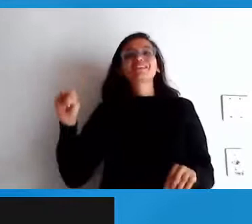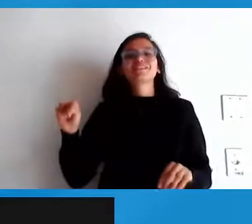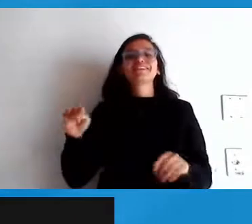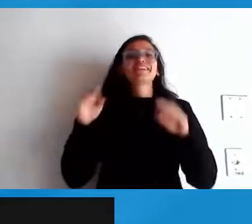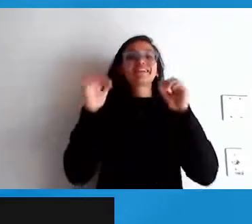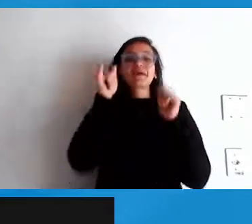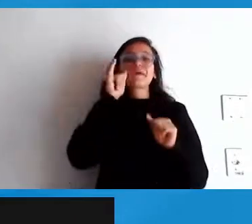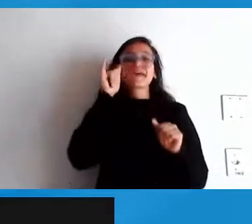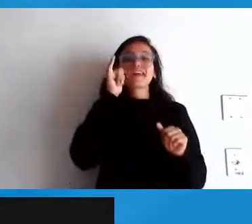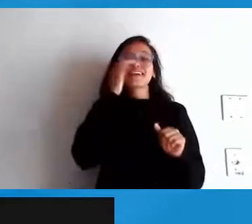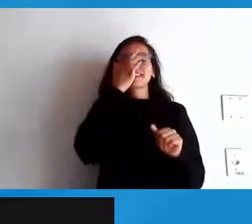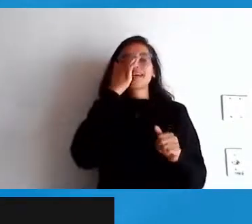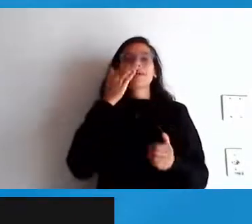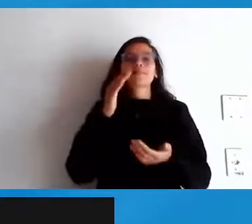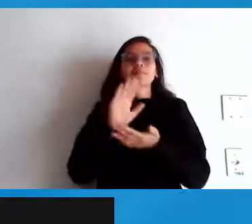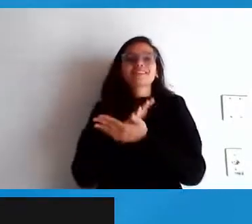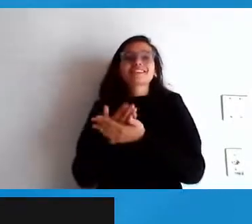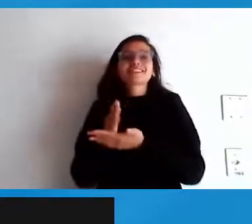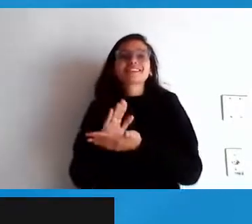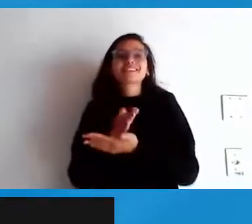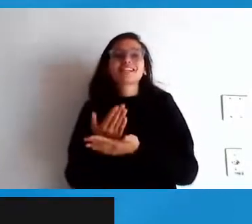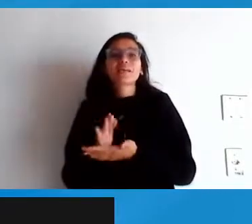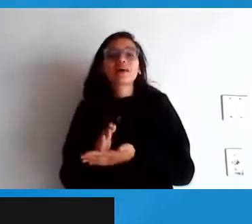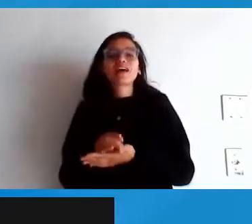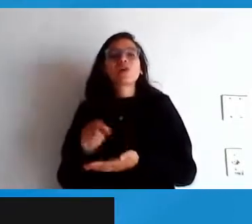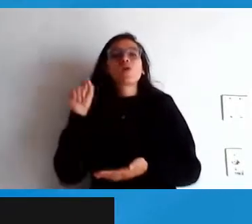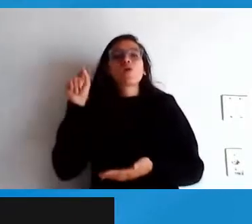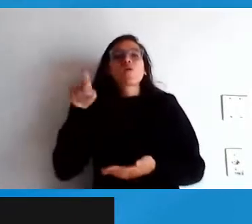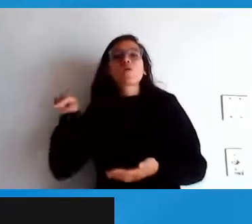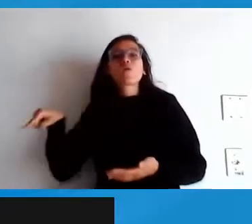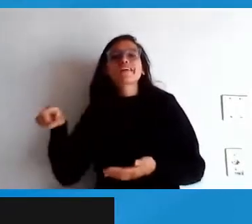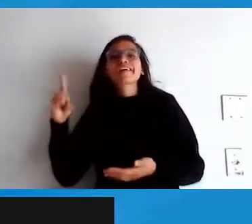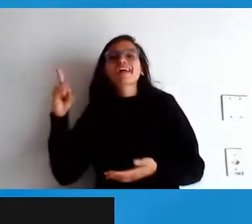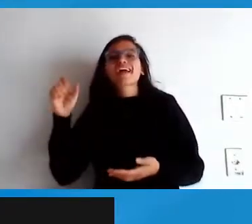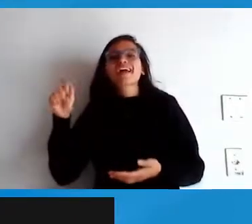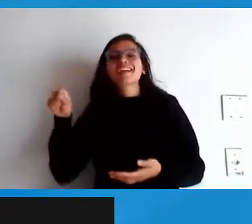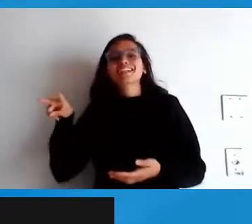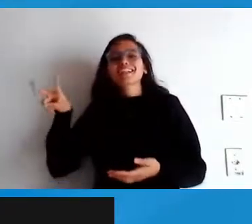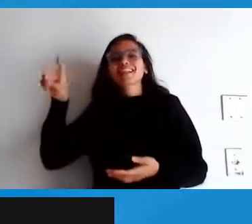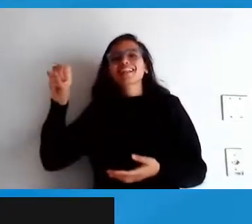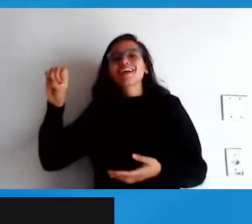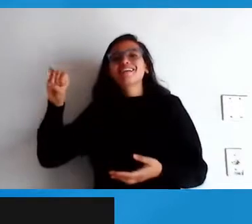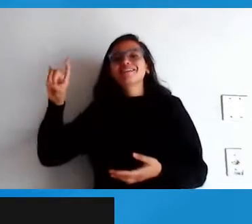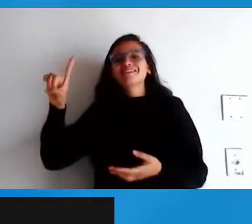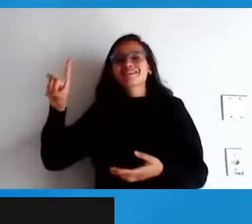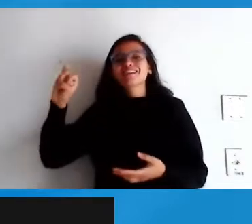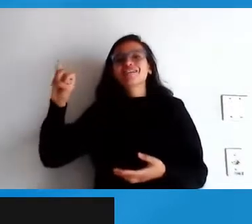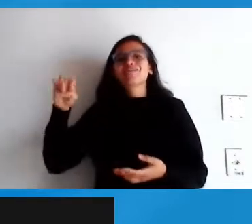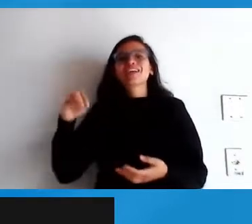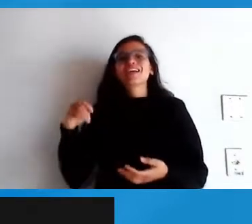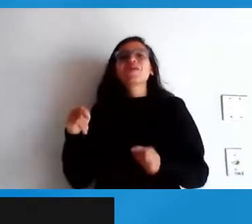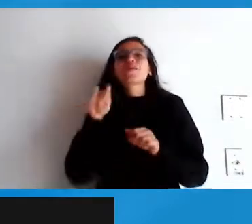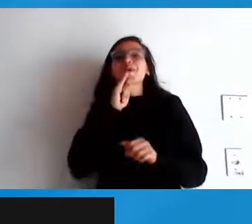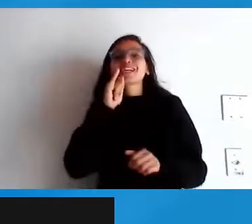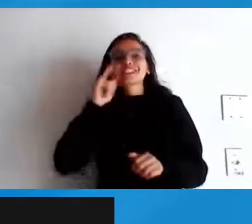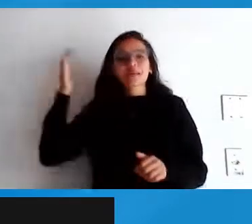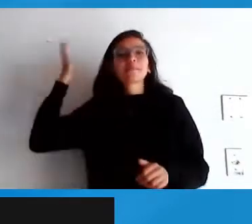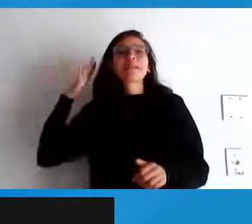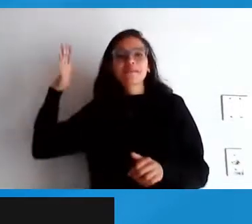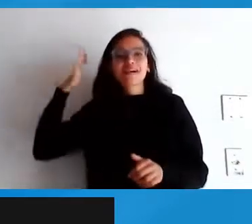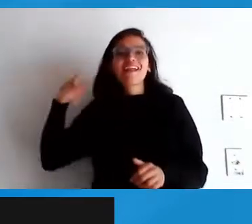no caso da via aqui é o que é realmente essa cultura de software livre e não tem nada a ver com gratuidade